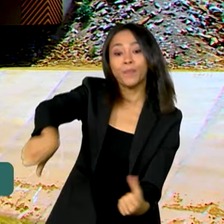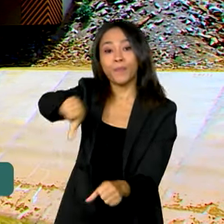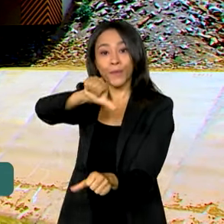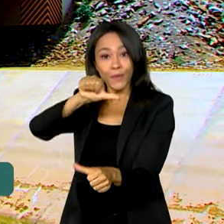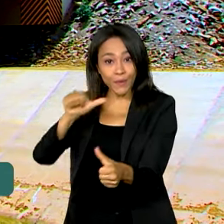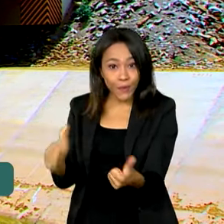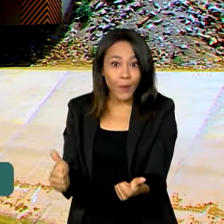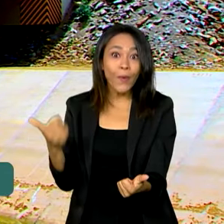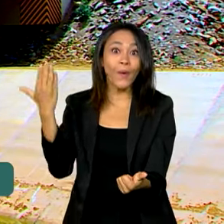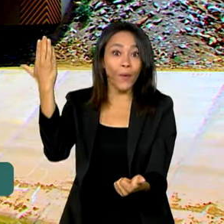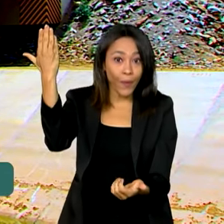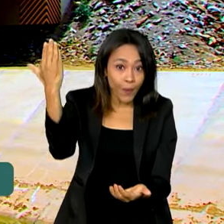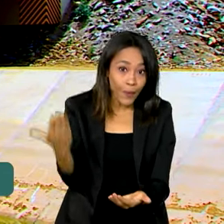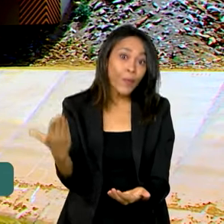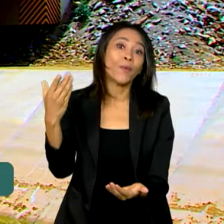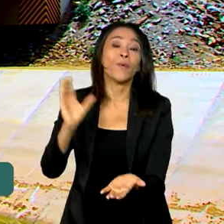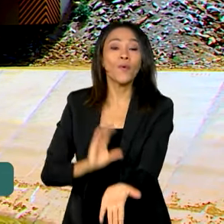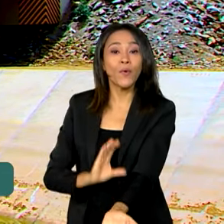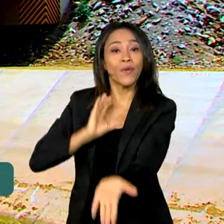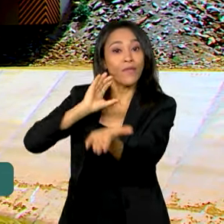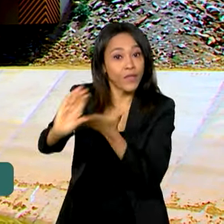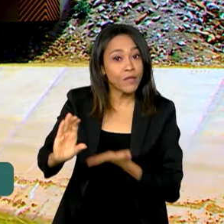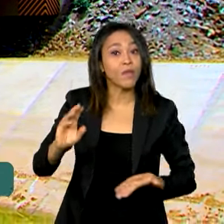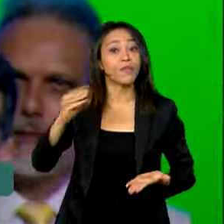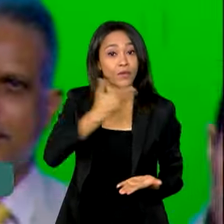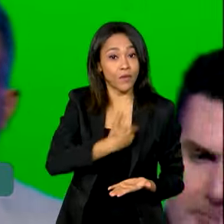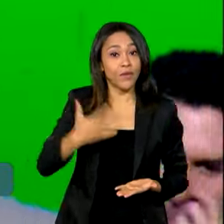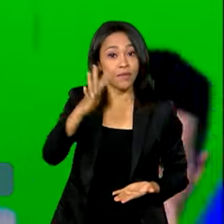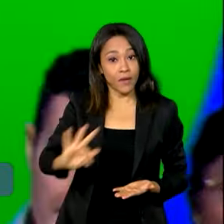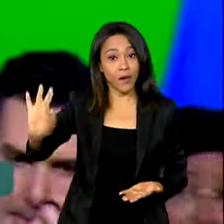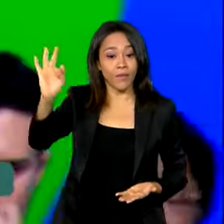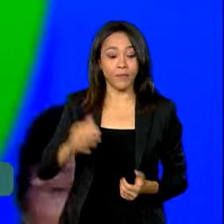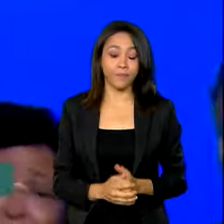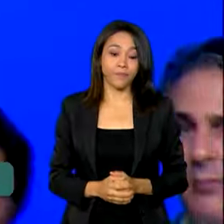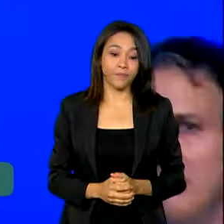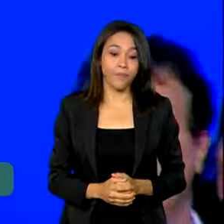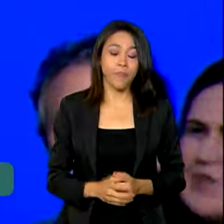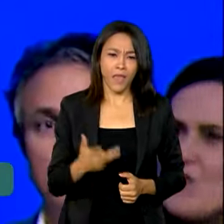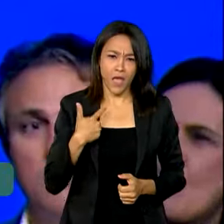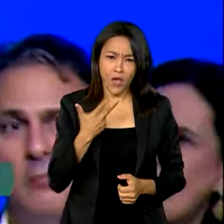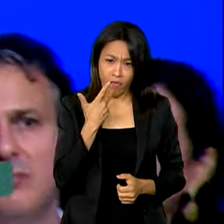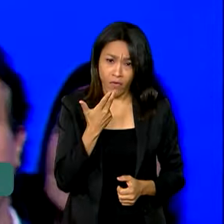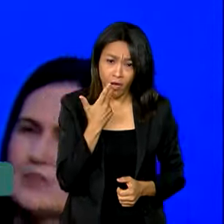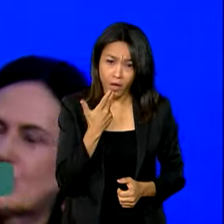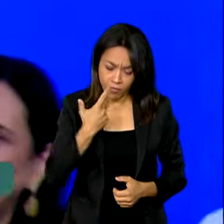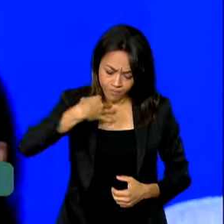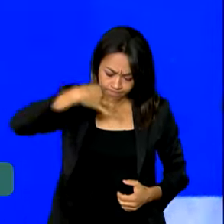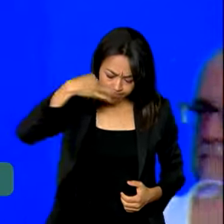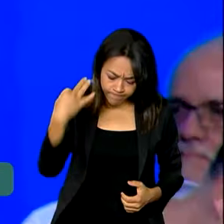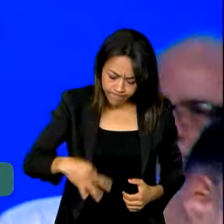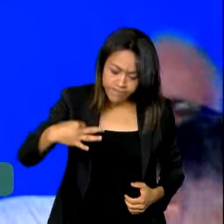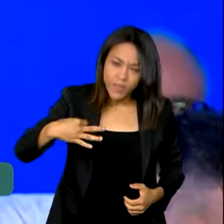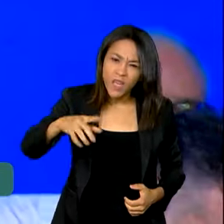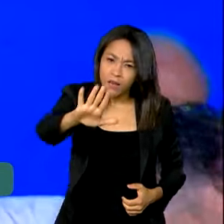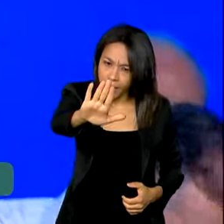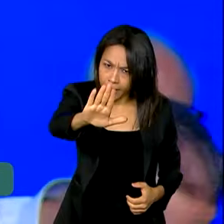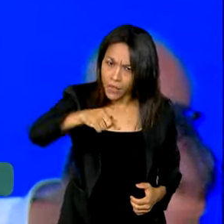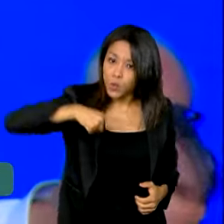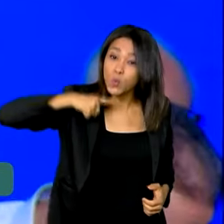se transformando com investimentos federais. Eu falo sem medo de errar. Eu duvido